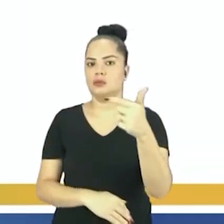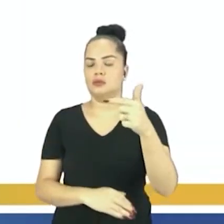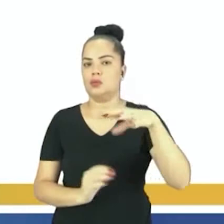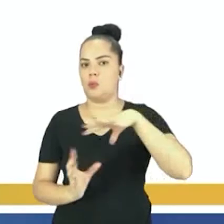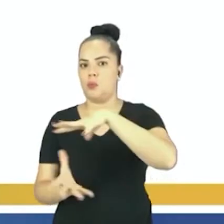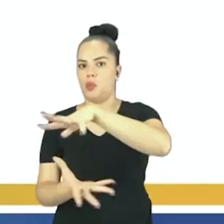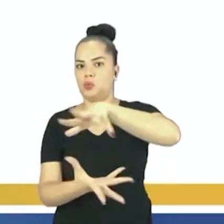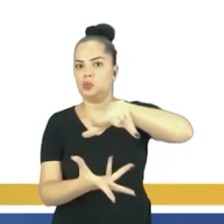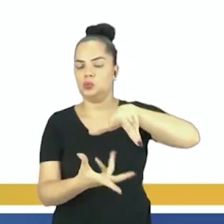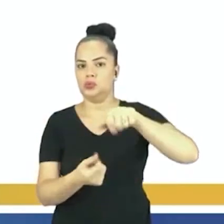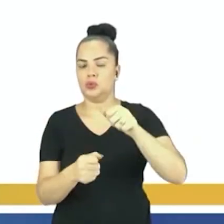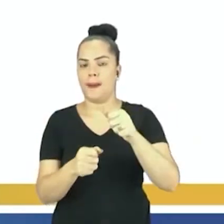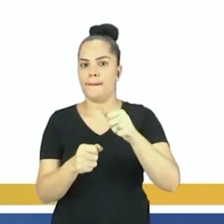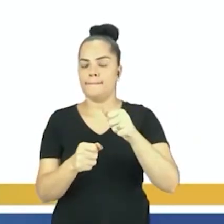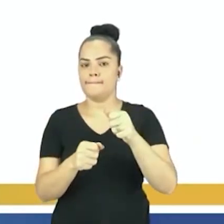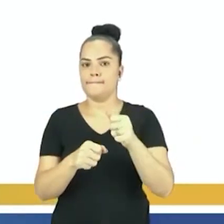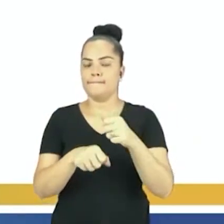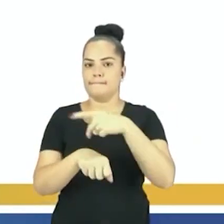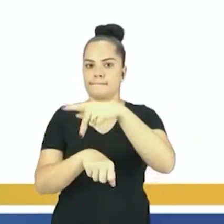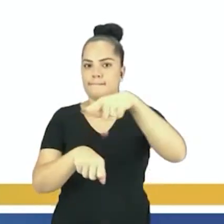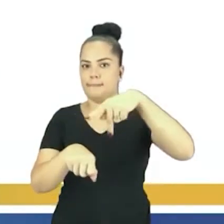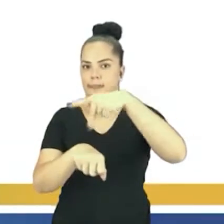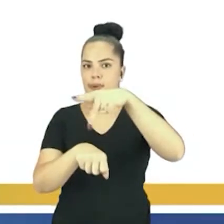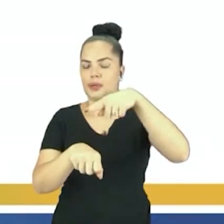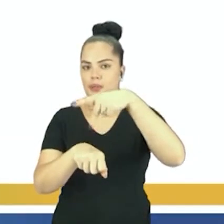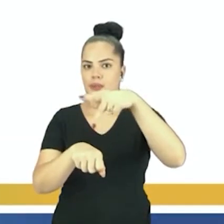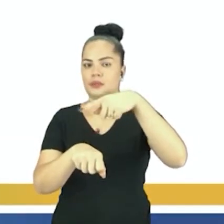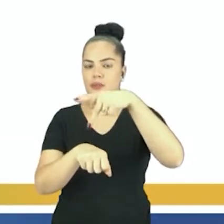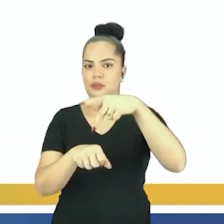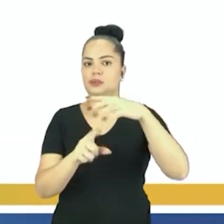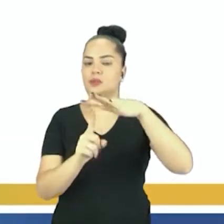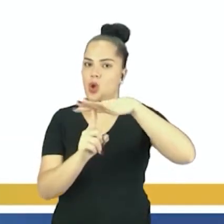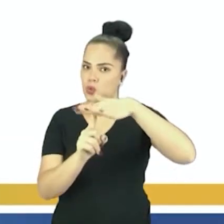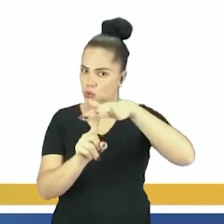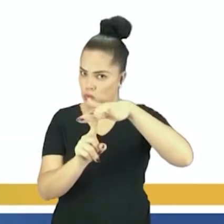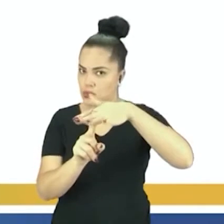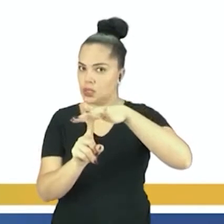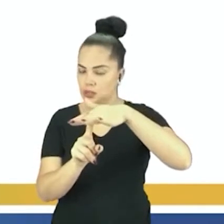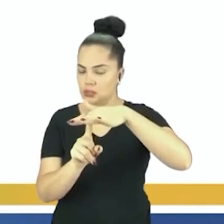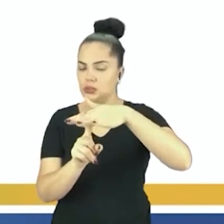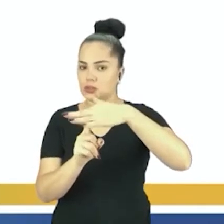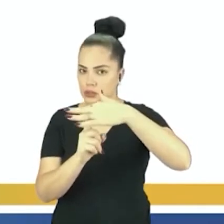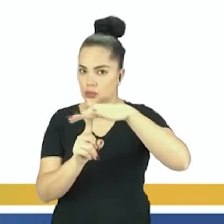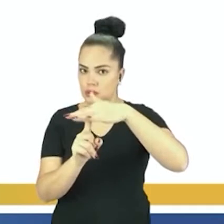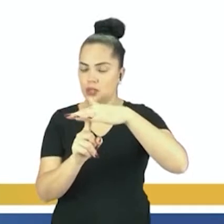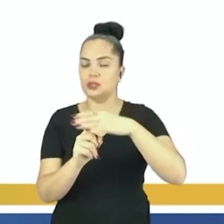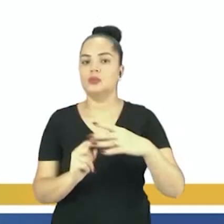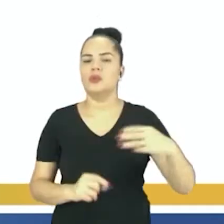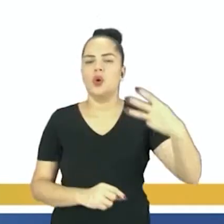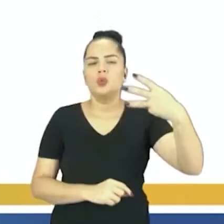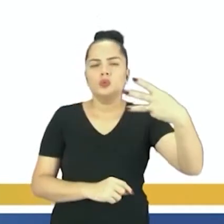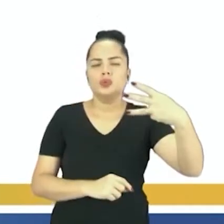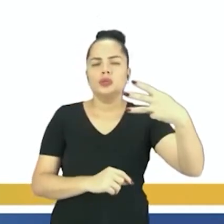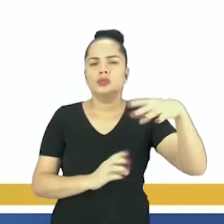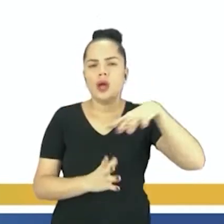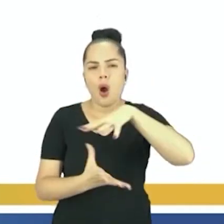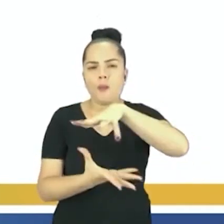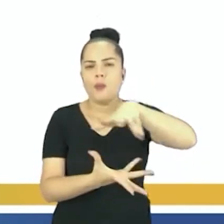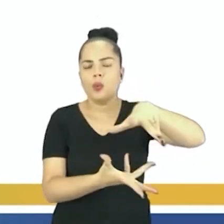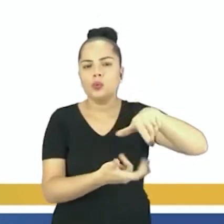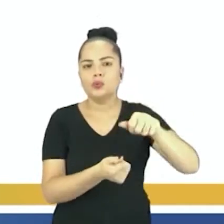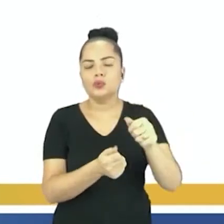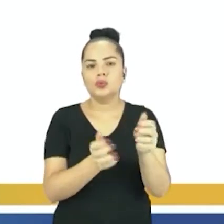socialistas ou de economia planificada, que é por planos, feito pelo poder central, e o terceiro mundo, grupo de países